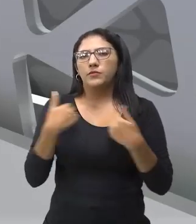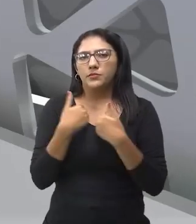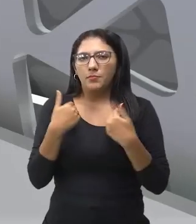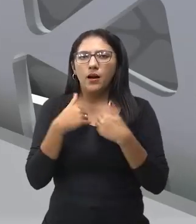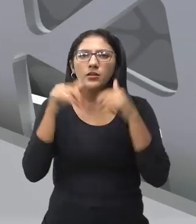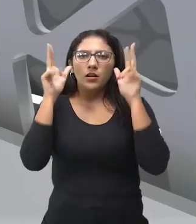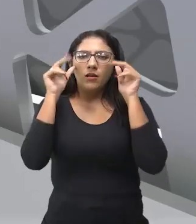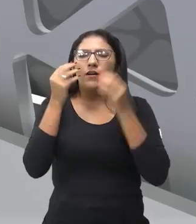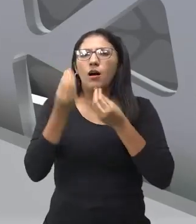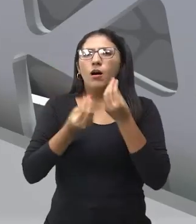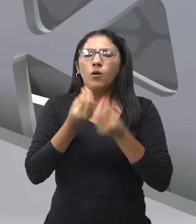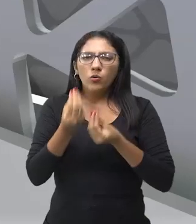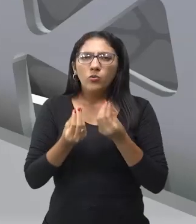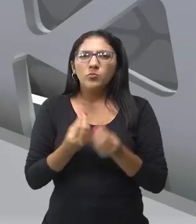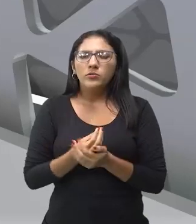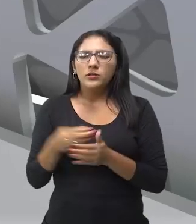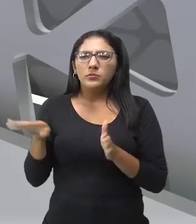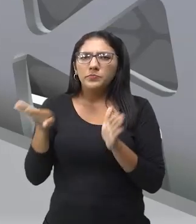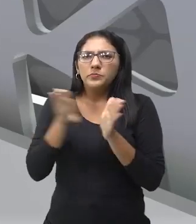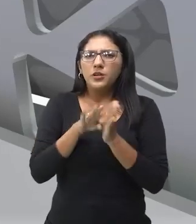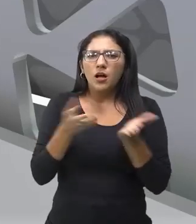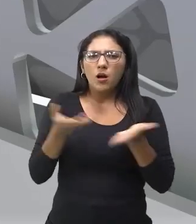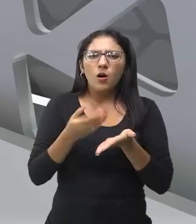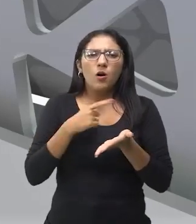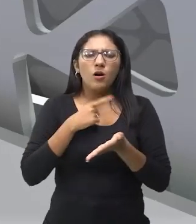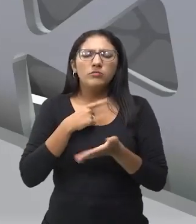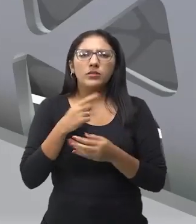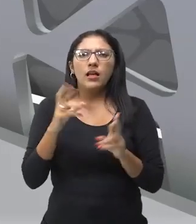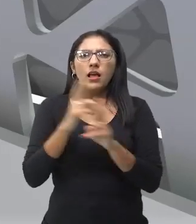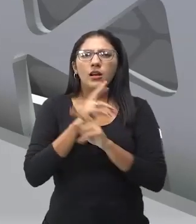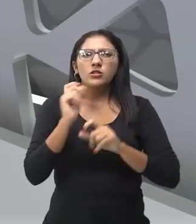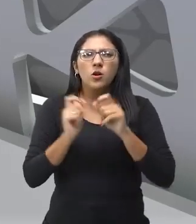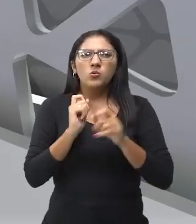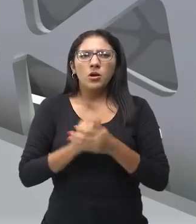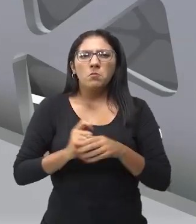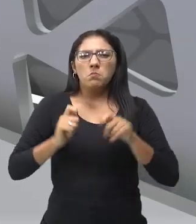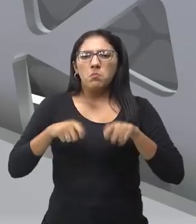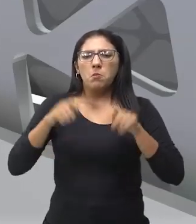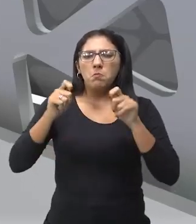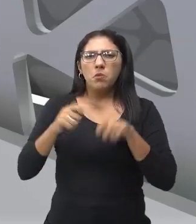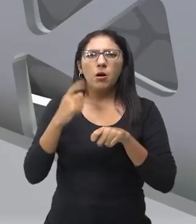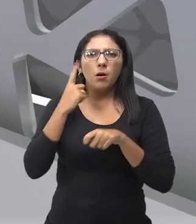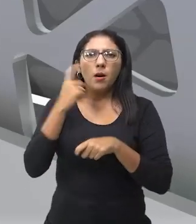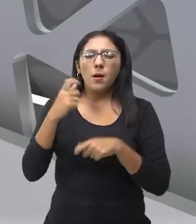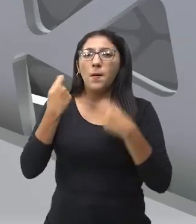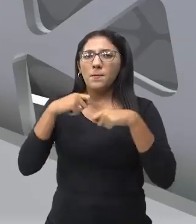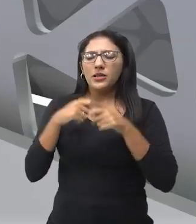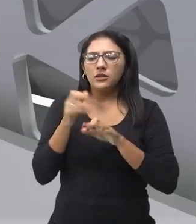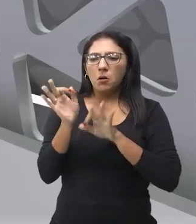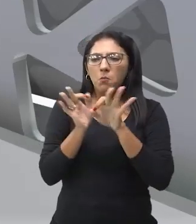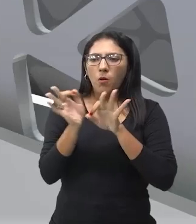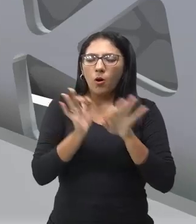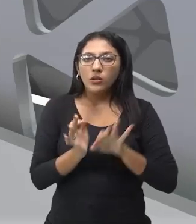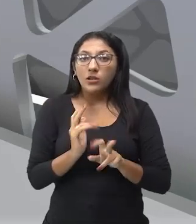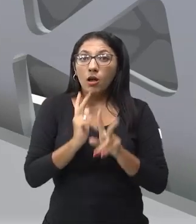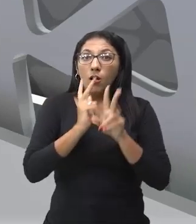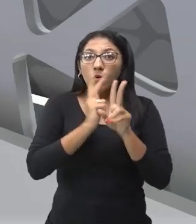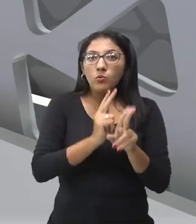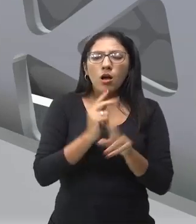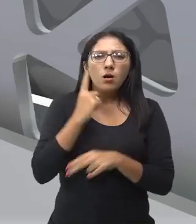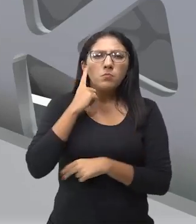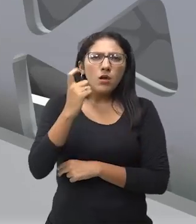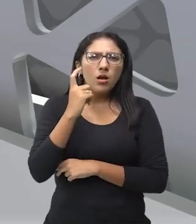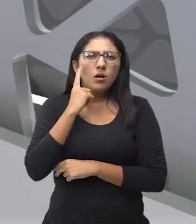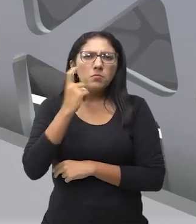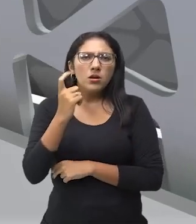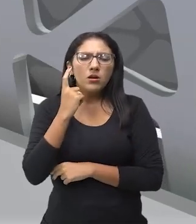o sonoplasta vai fazer? Quando chega uma carruagem, quando chega alguém no cavalo, ele vai fazer o som ali do cavalo,